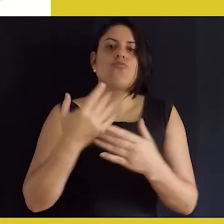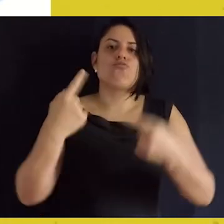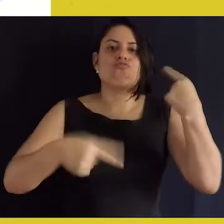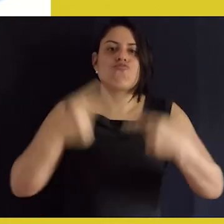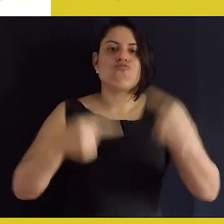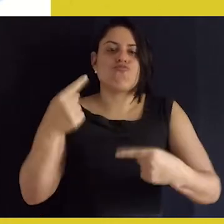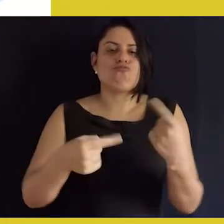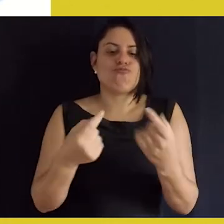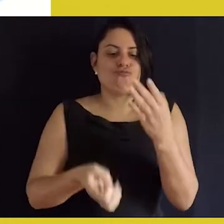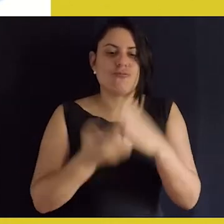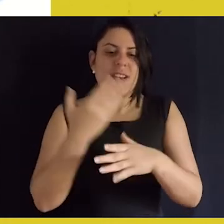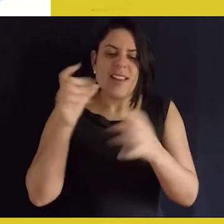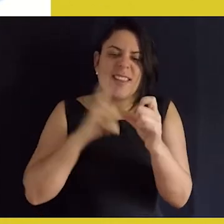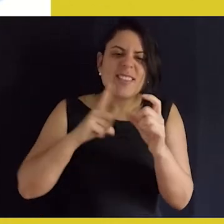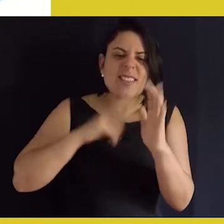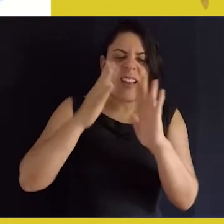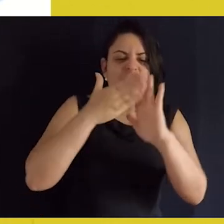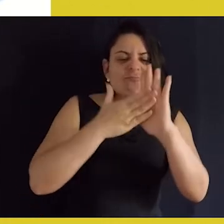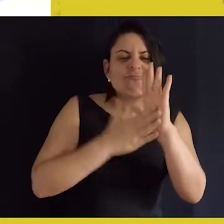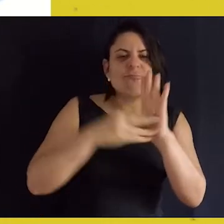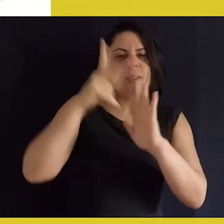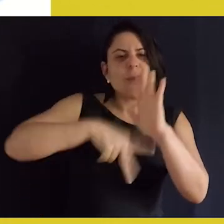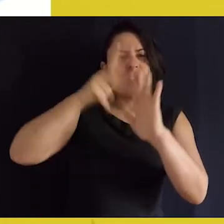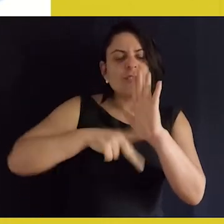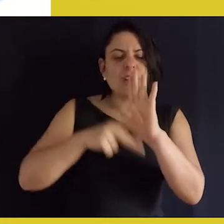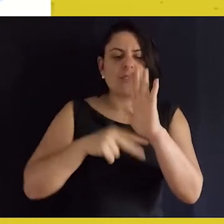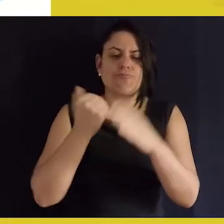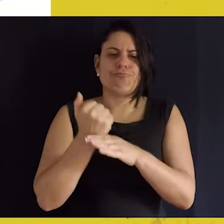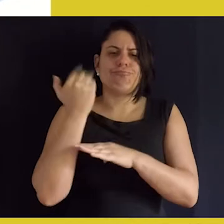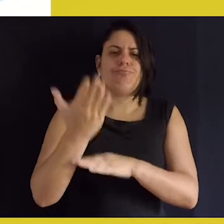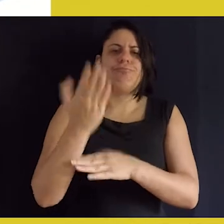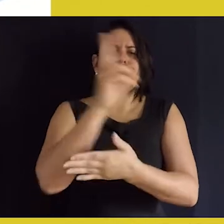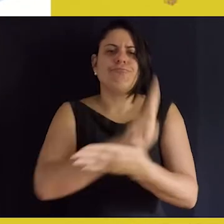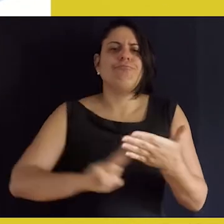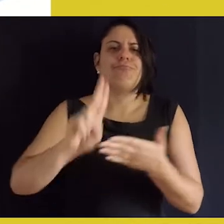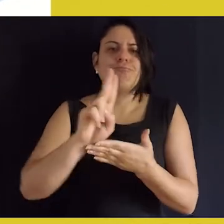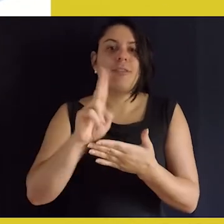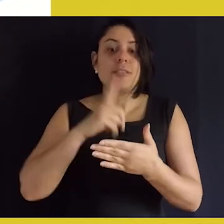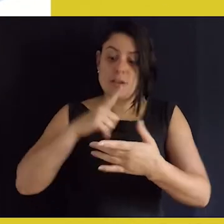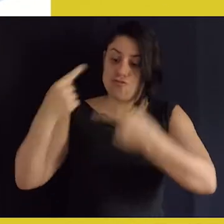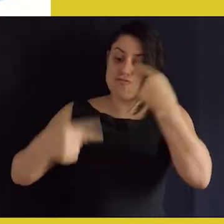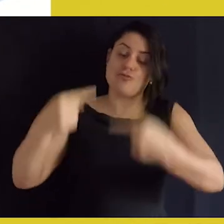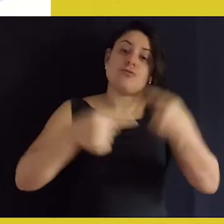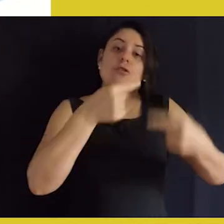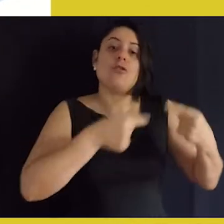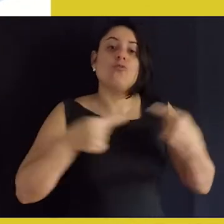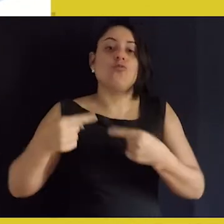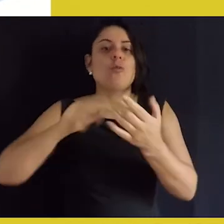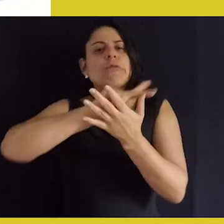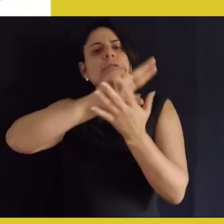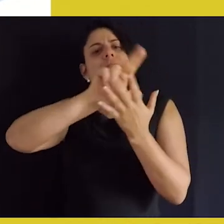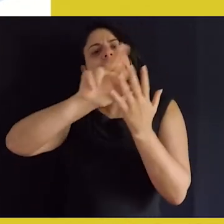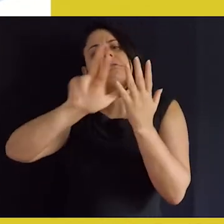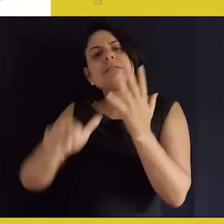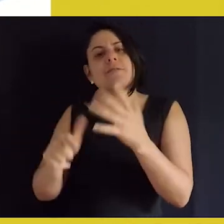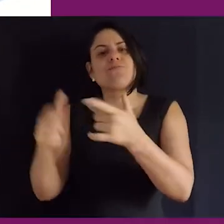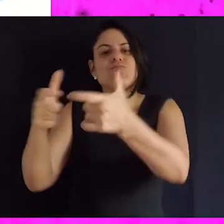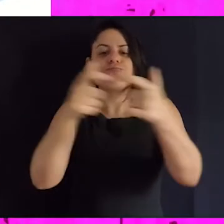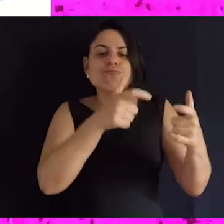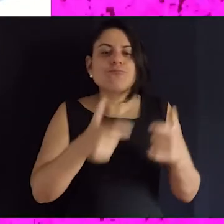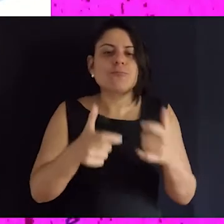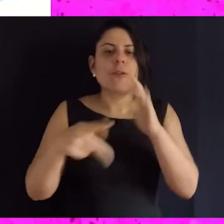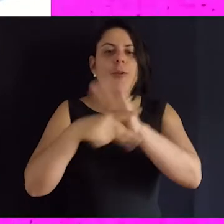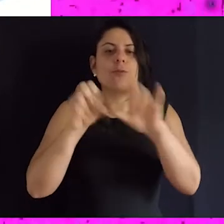efeito, fruto de uma política pública. E o NU tem projetos para fora da universidade que dialogam com